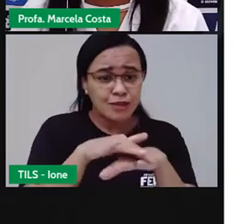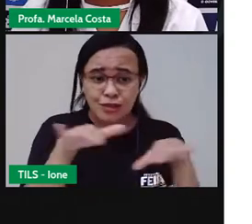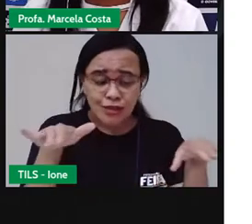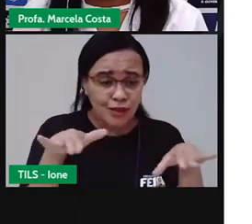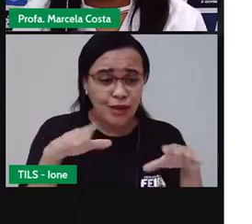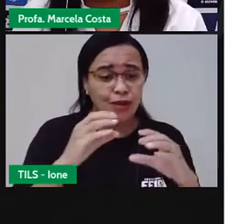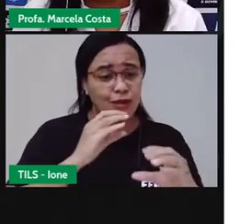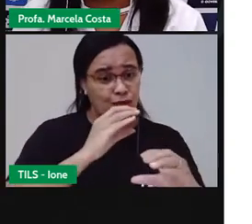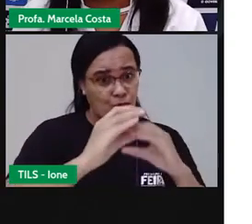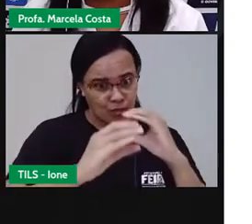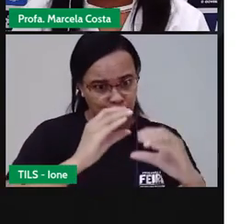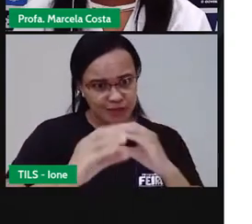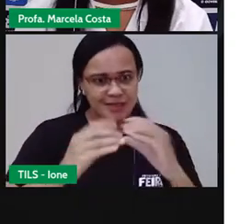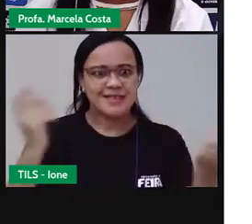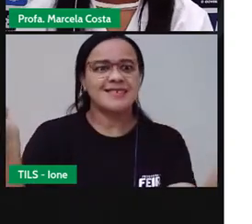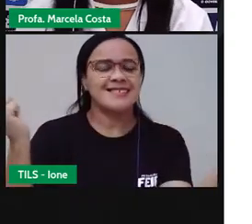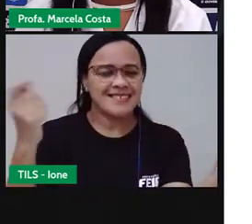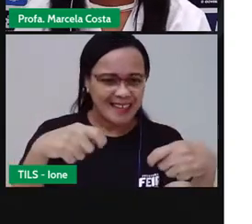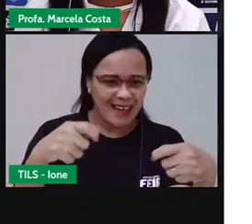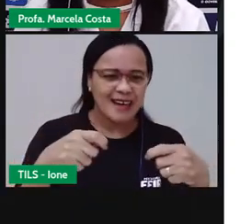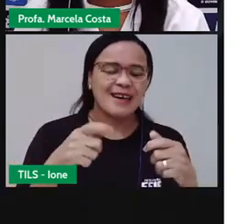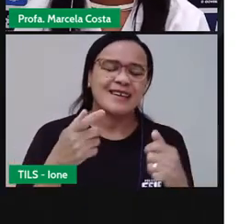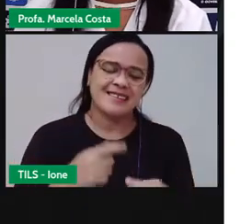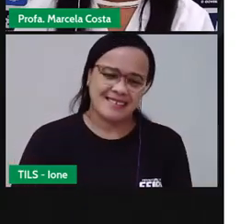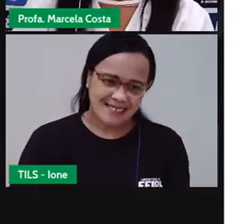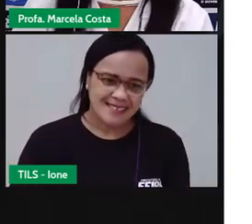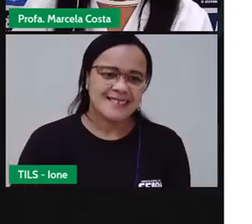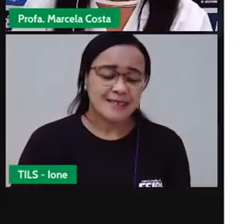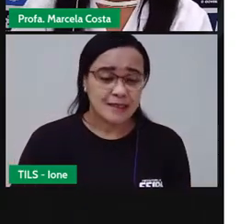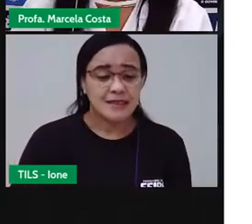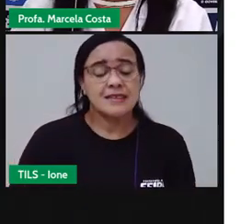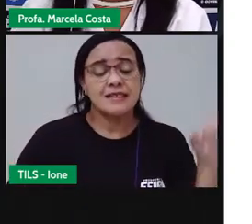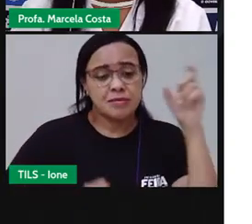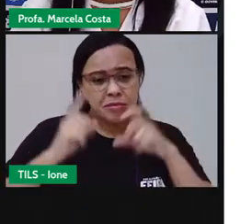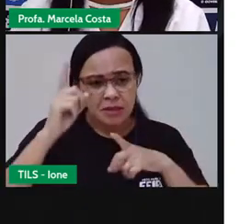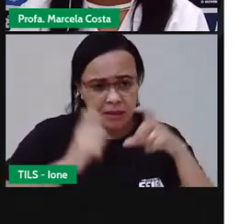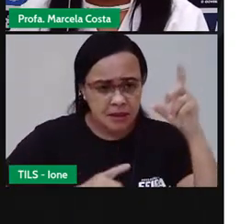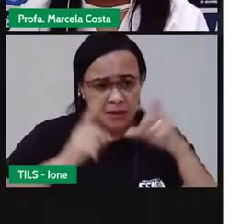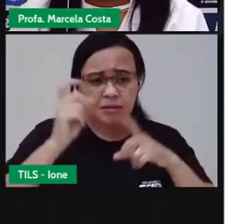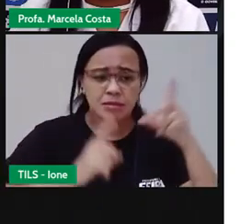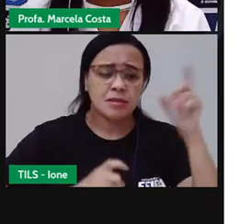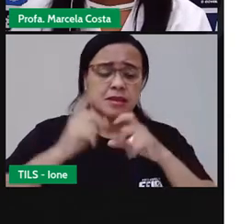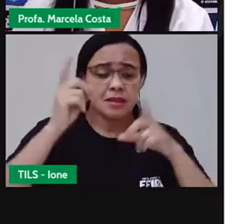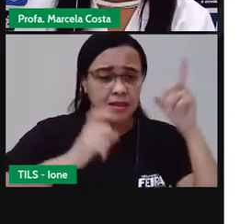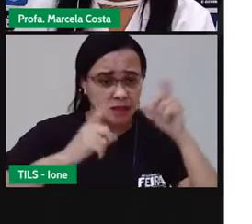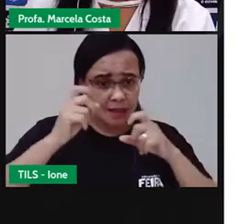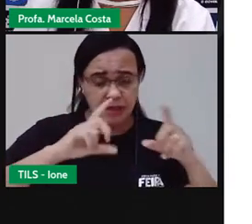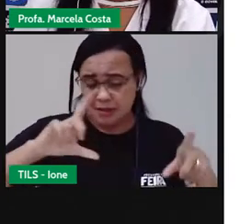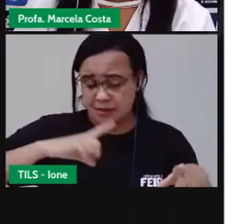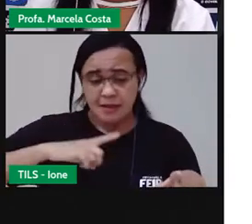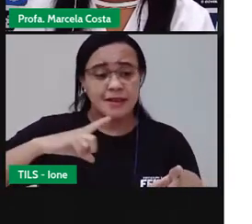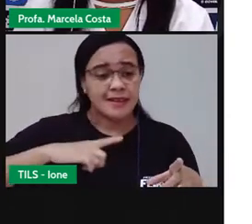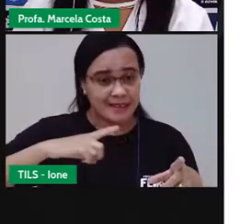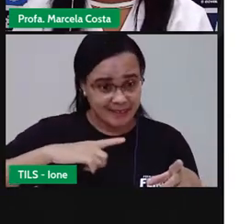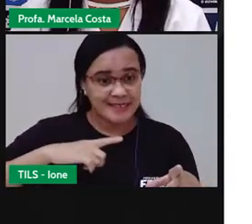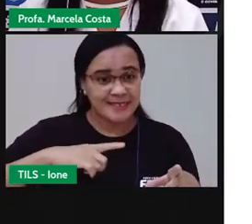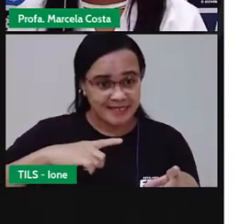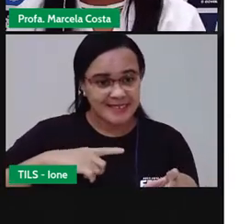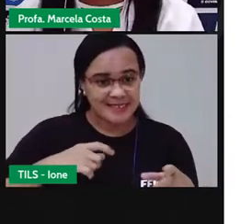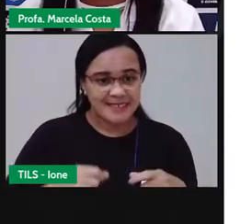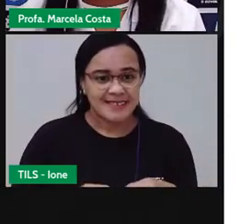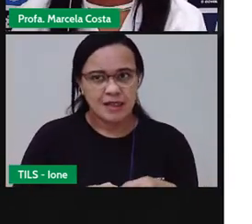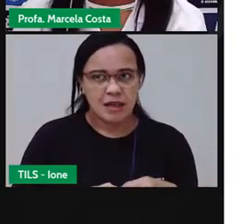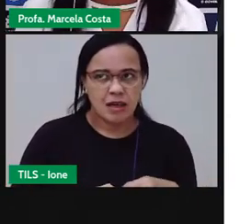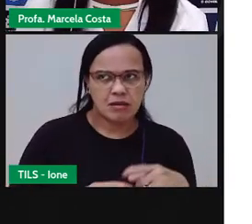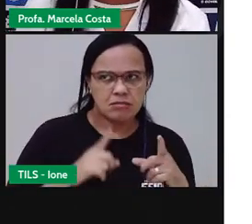comunicação. Além dos gestos, tem as mímicas, onde as pessoas